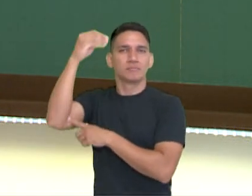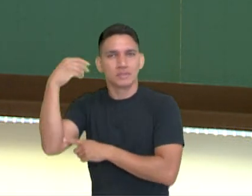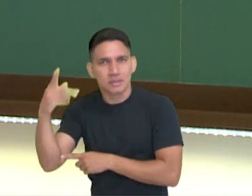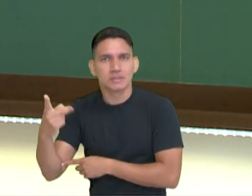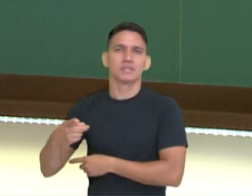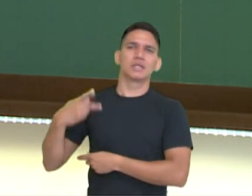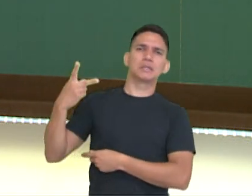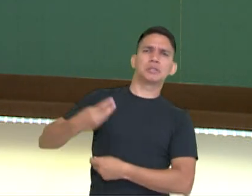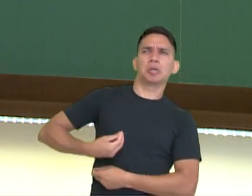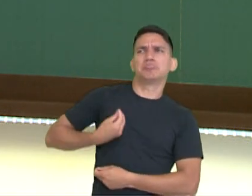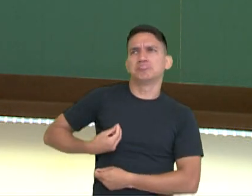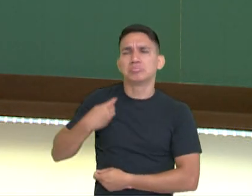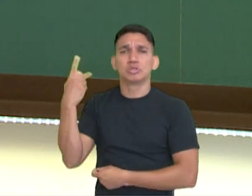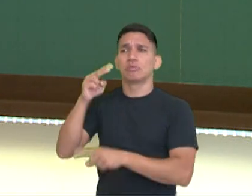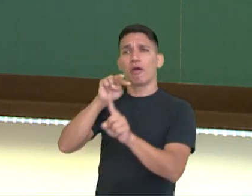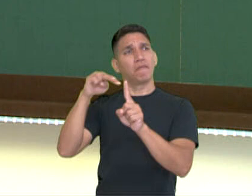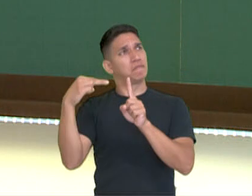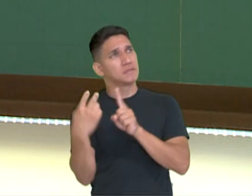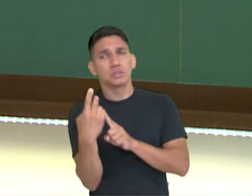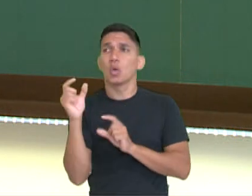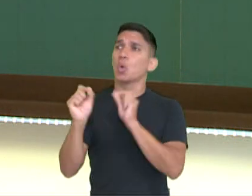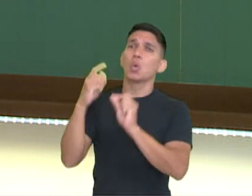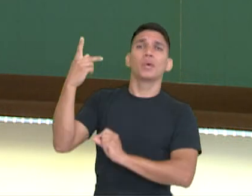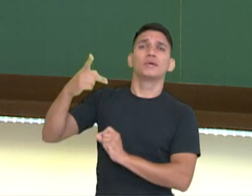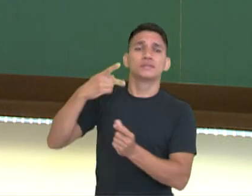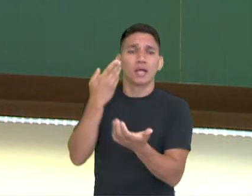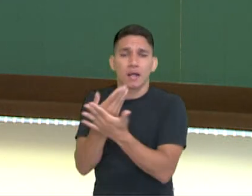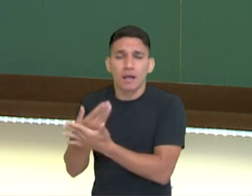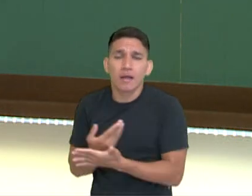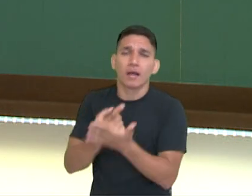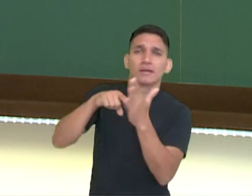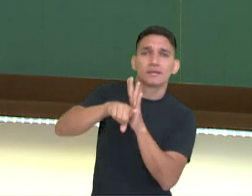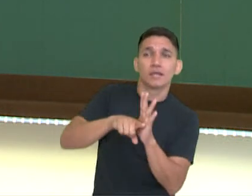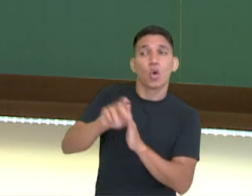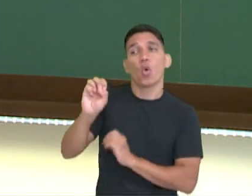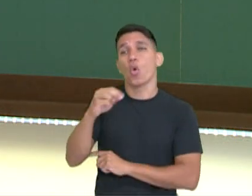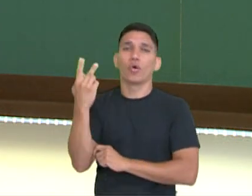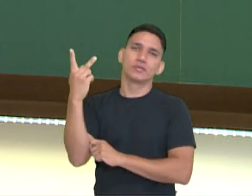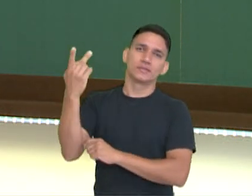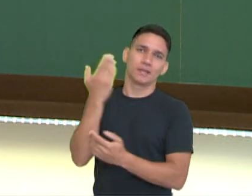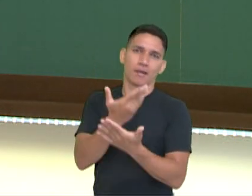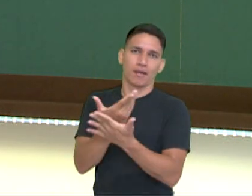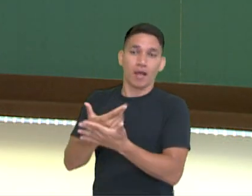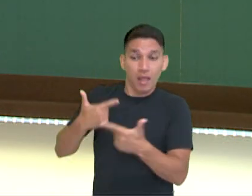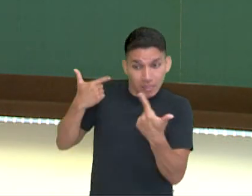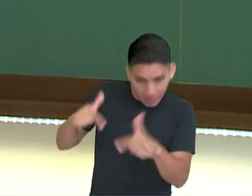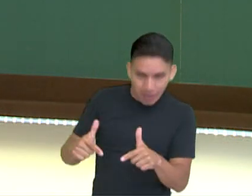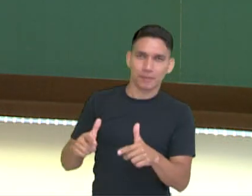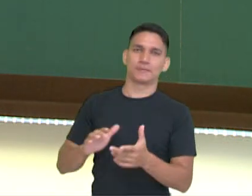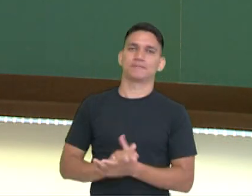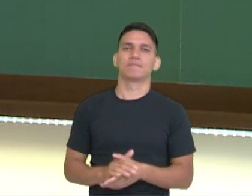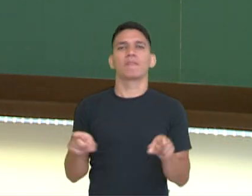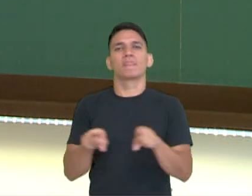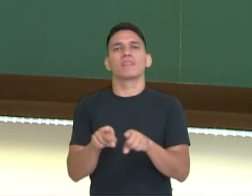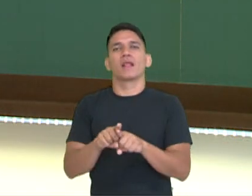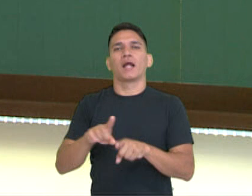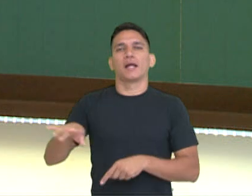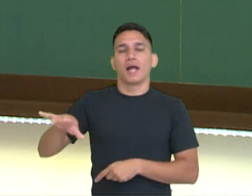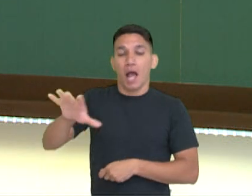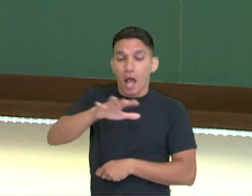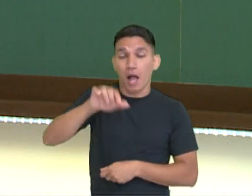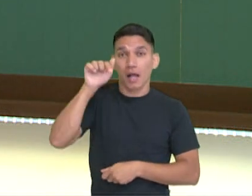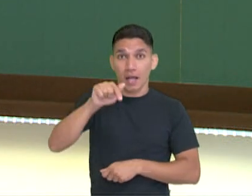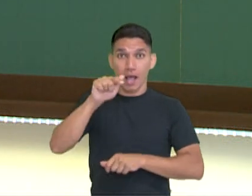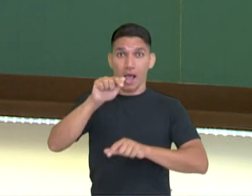de experiência ou falarem sobre aquilo que pesquisam, estudam ou trabalham na entrevista. Na internet, nós podemos tanto